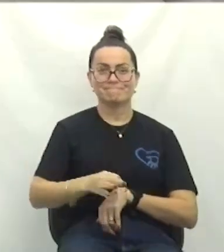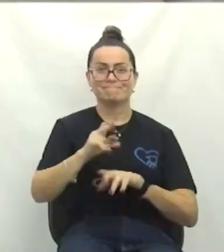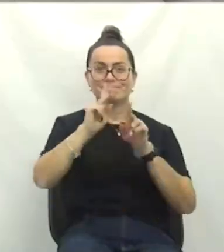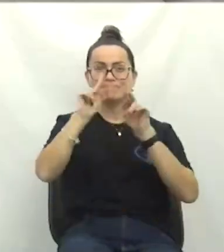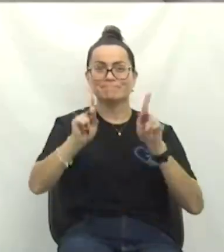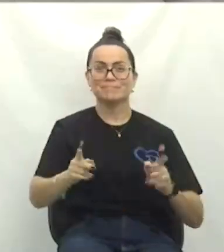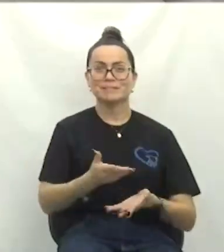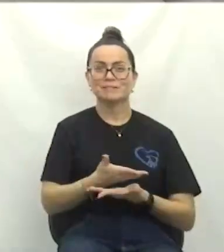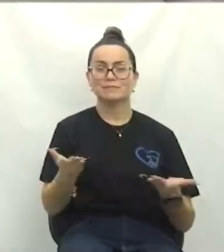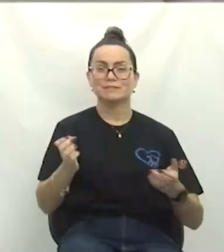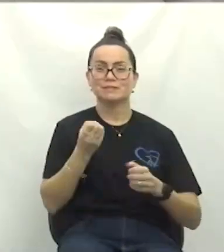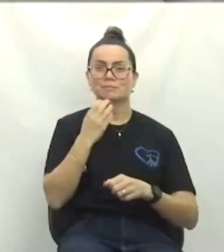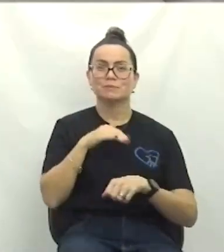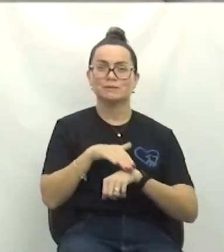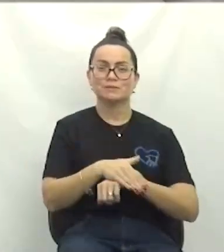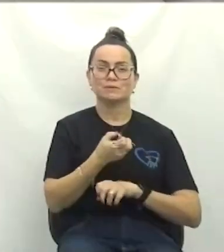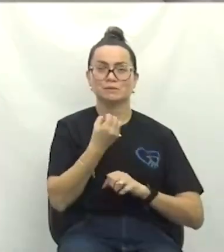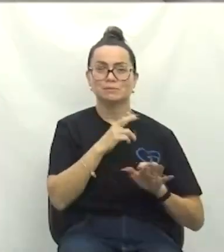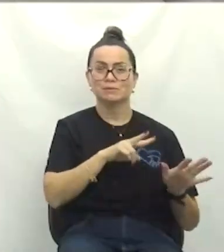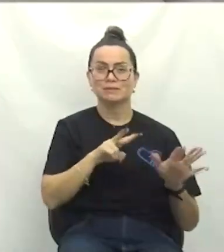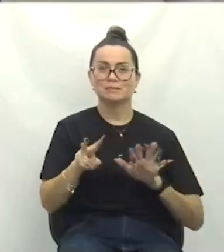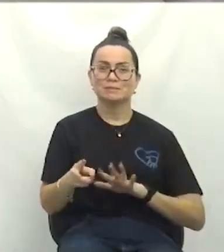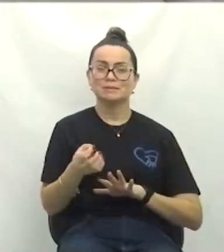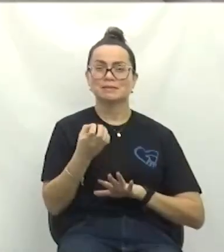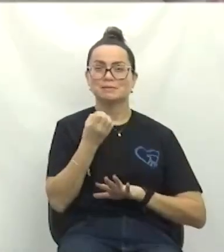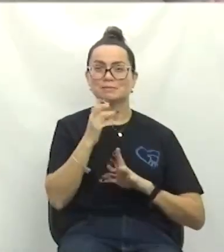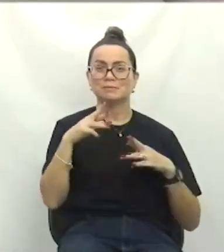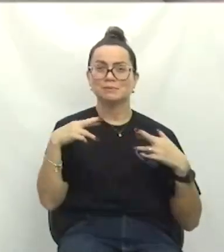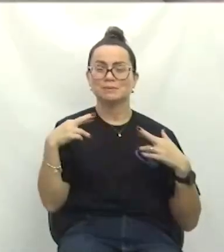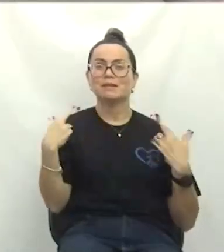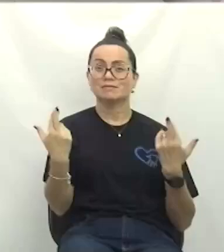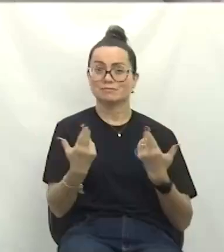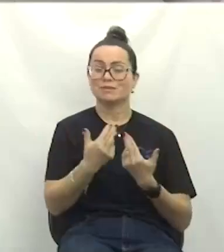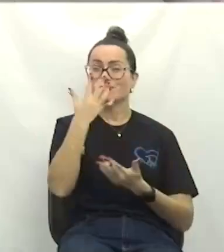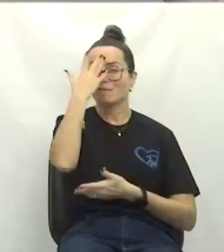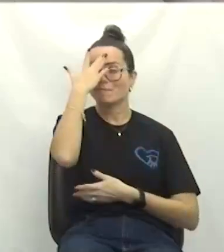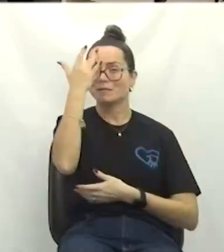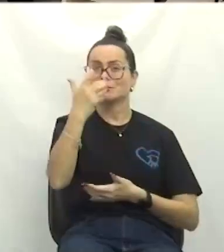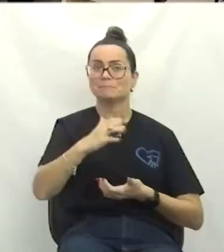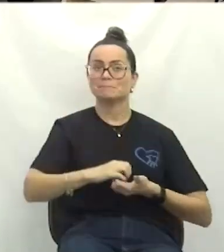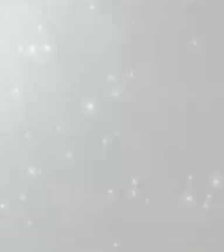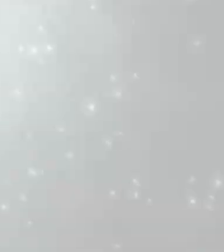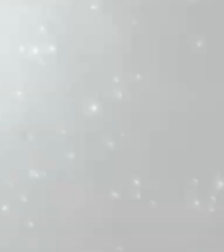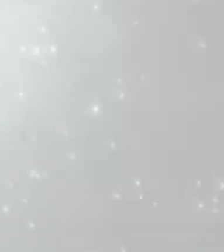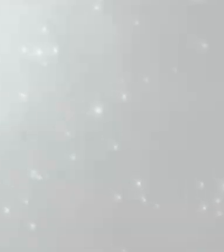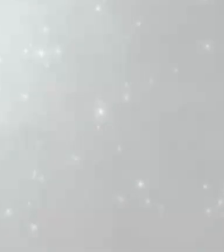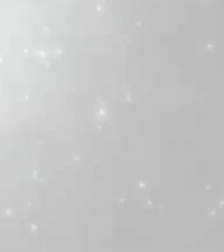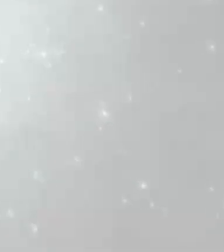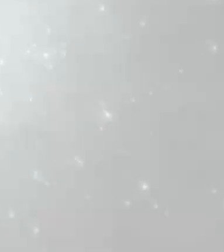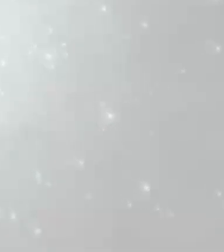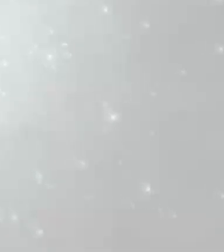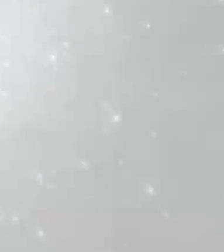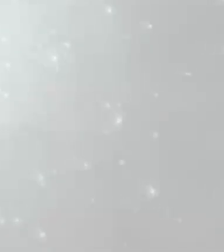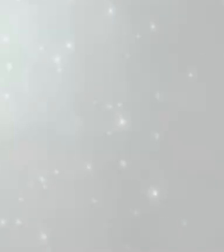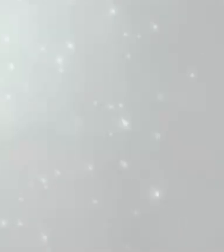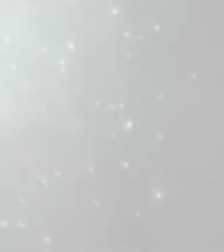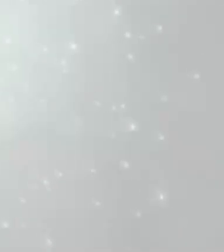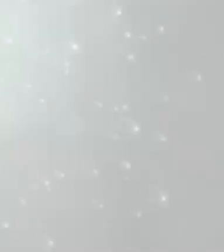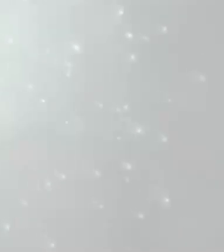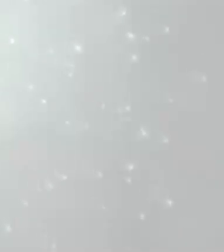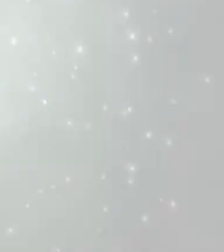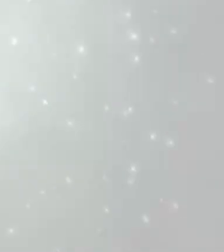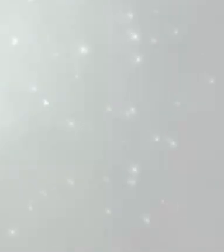todos, boa noite a todos, boa semana a todos e uma boa audiência amanhã, vereador Marcio D'Aroes. Tchau, tchau.